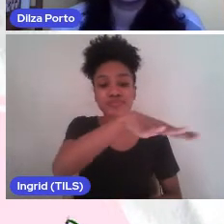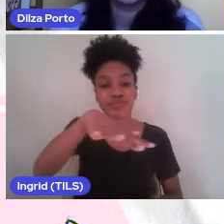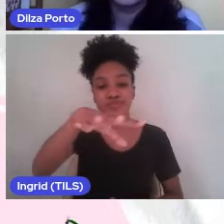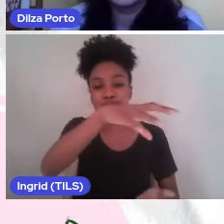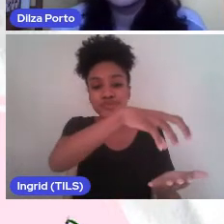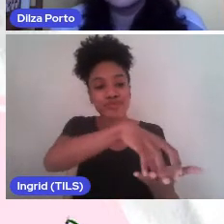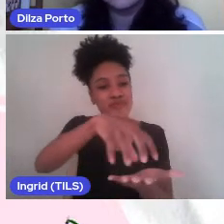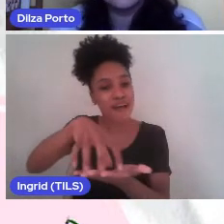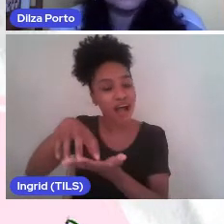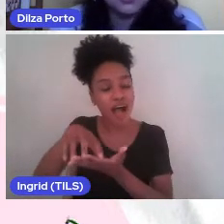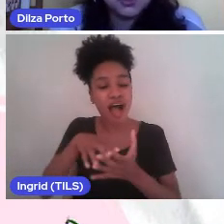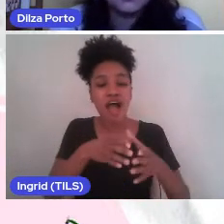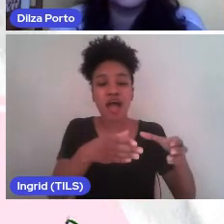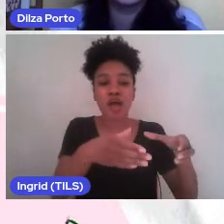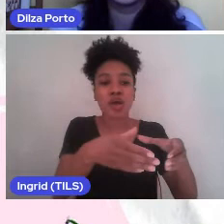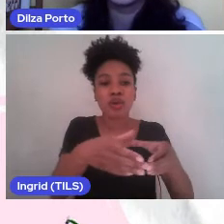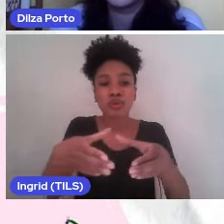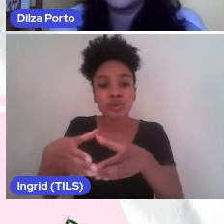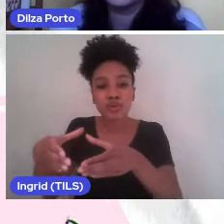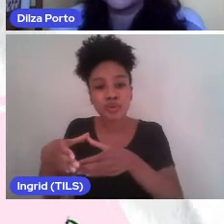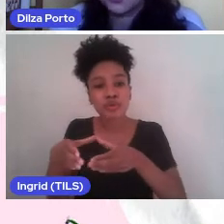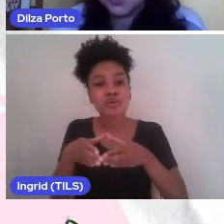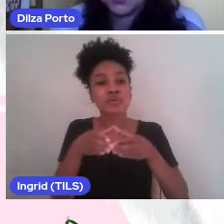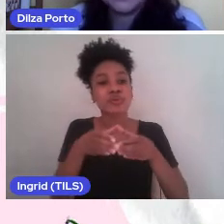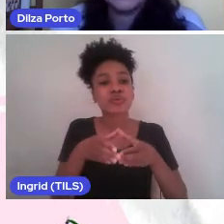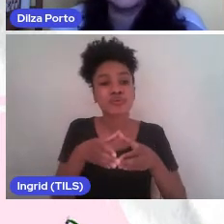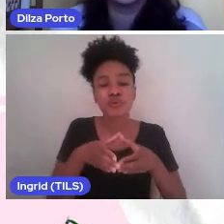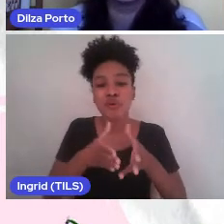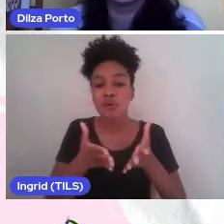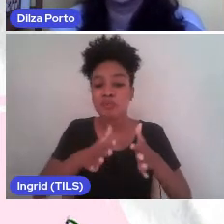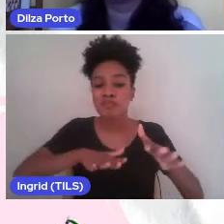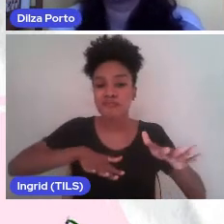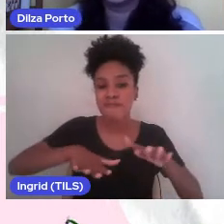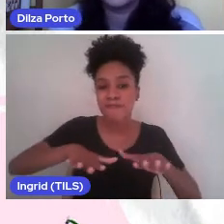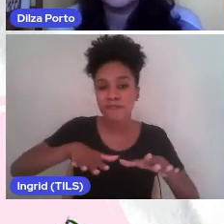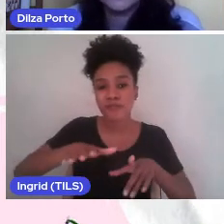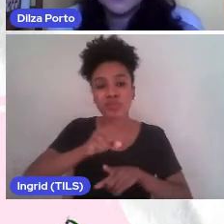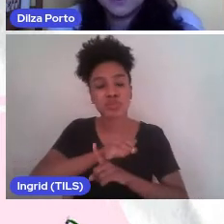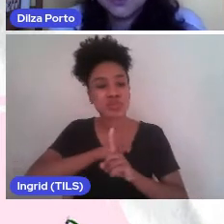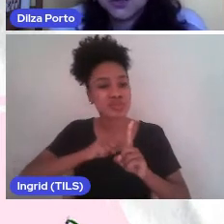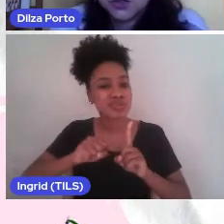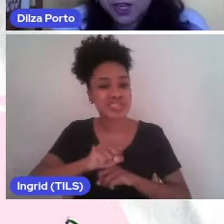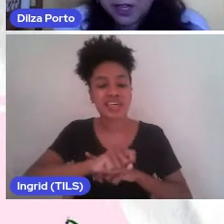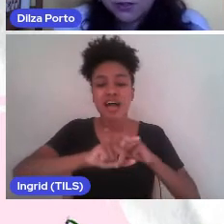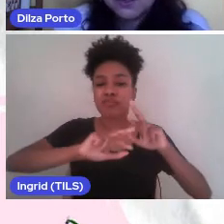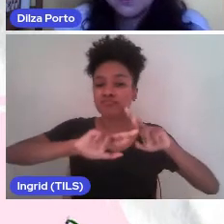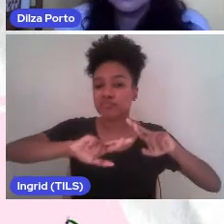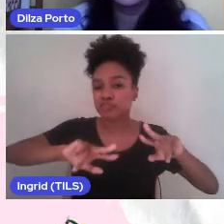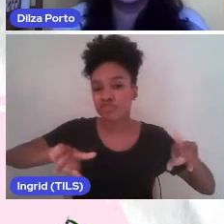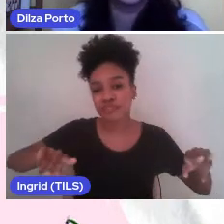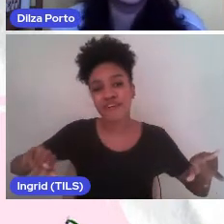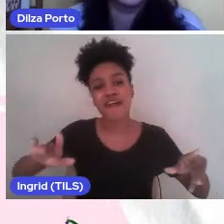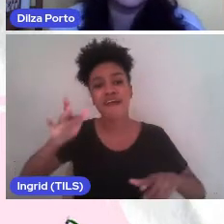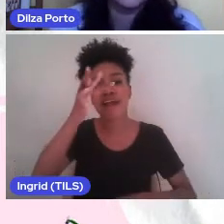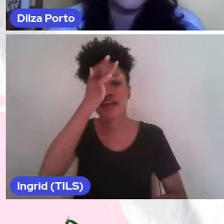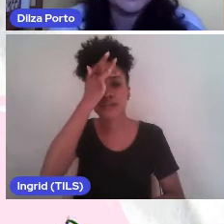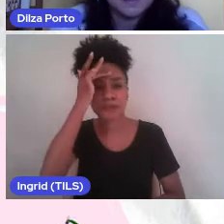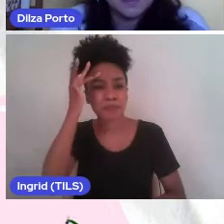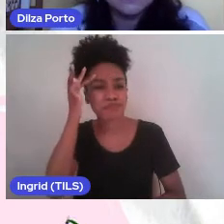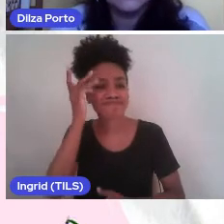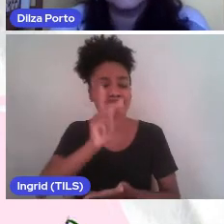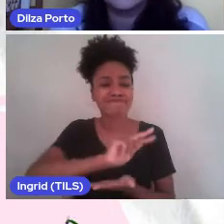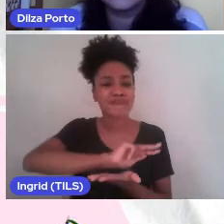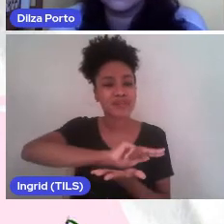grupos, né, de grupos, de distintos grupos sociais, dos mais variados sujeitos, de movimentos